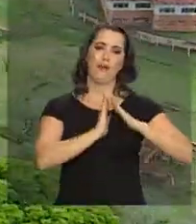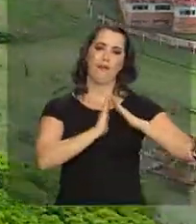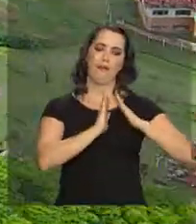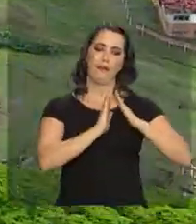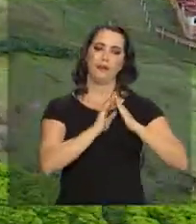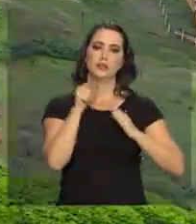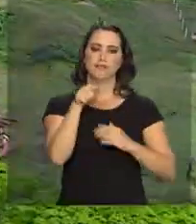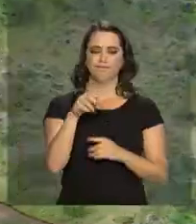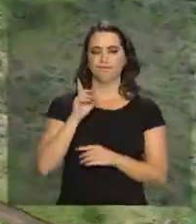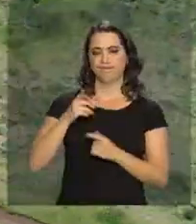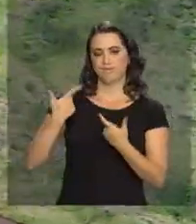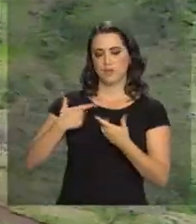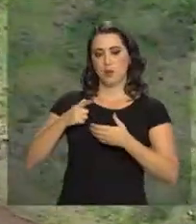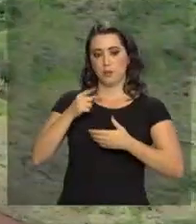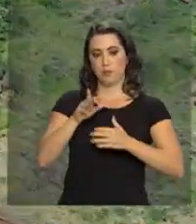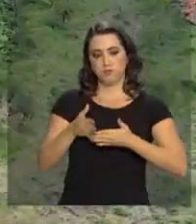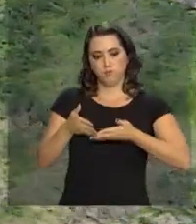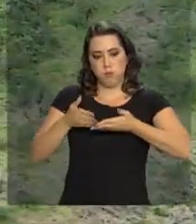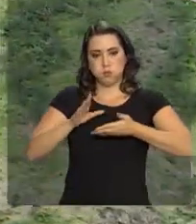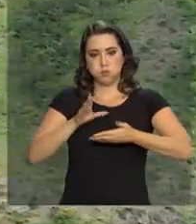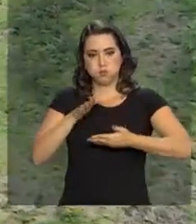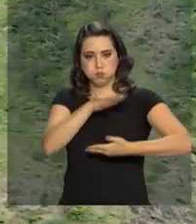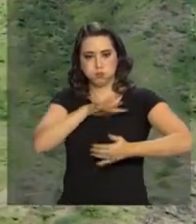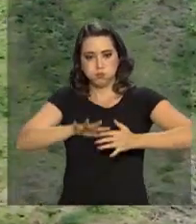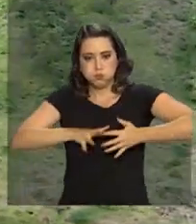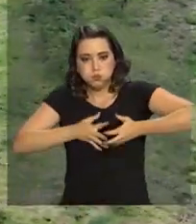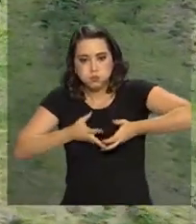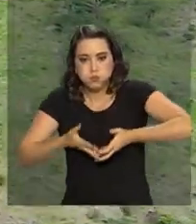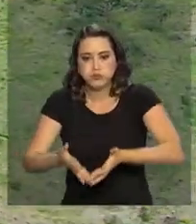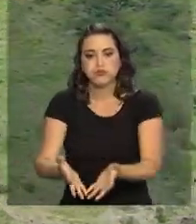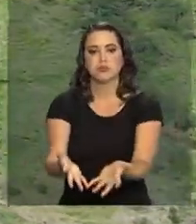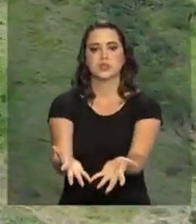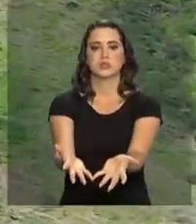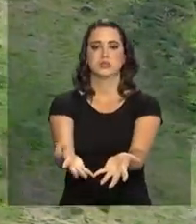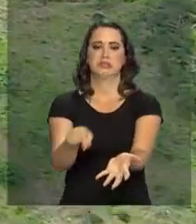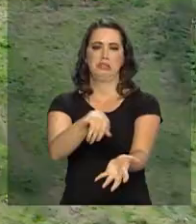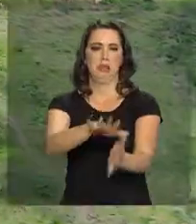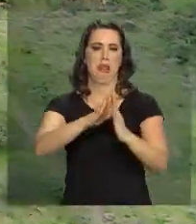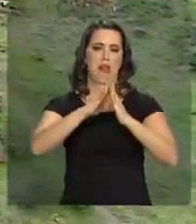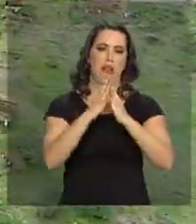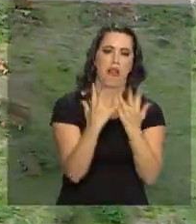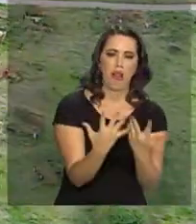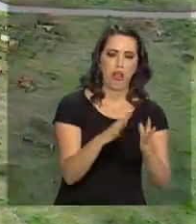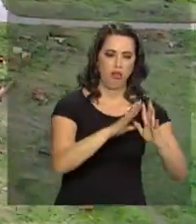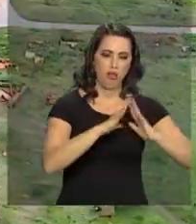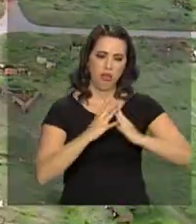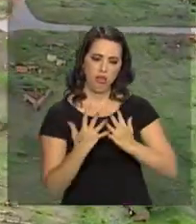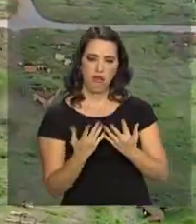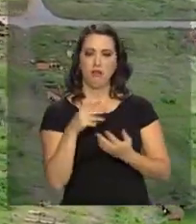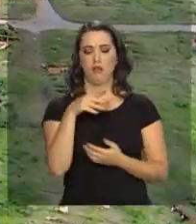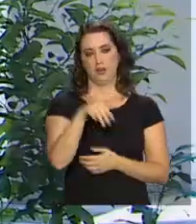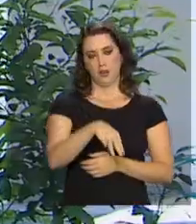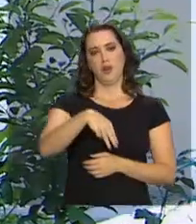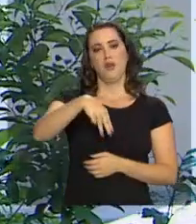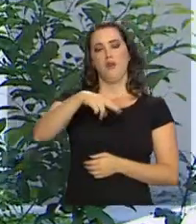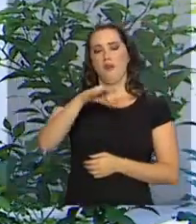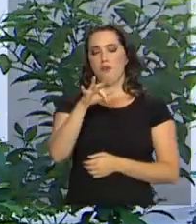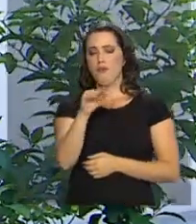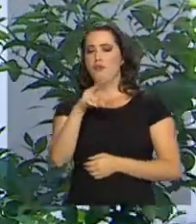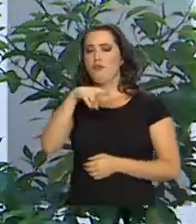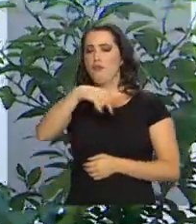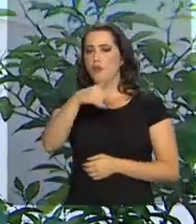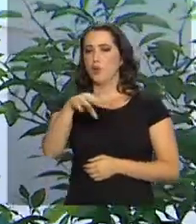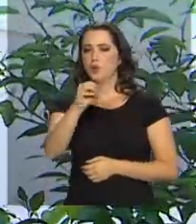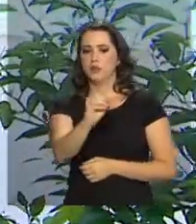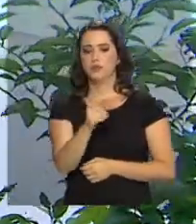em Vento Rodrigues, a comunidade mais atingida pela lama que vazou da barragem rompida de Fundão, da mineradora Samarco. Cada